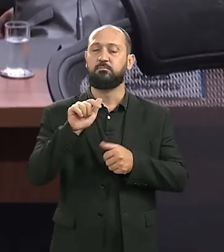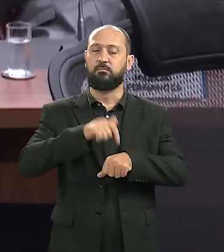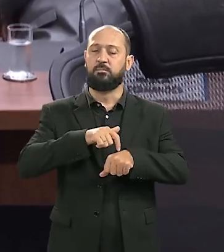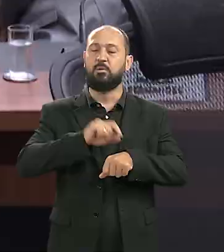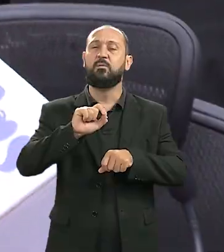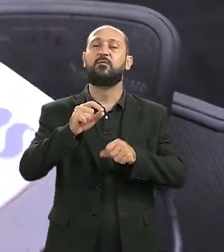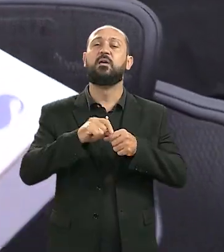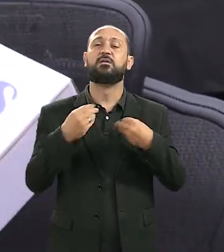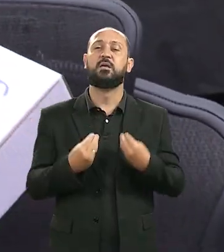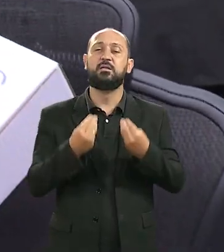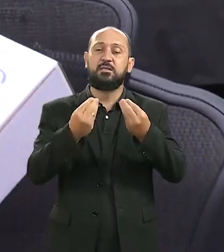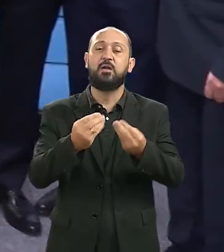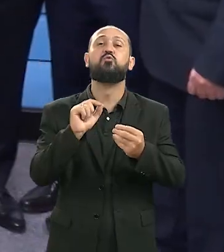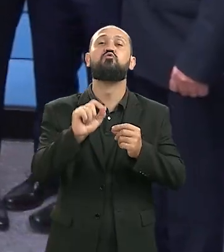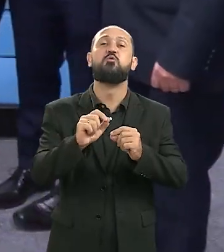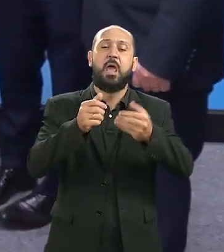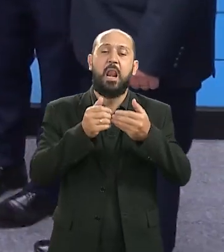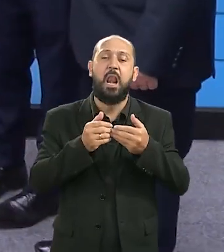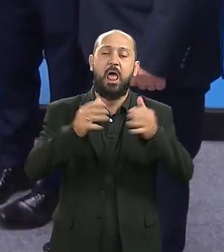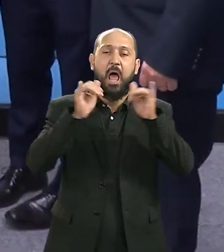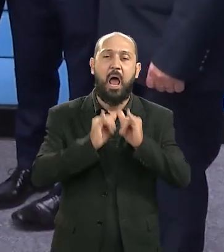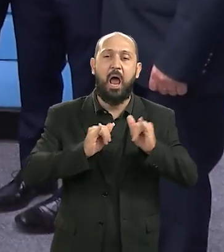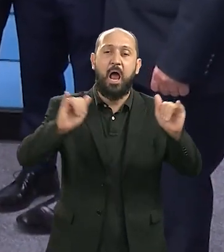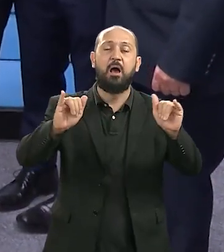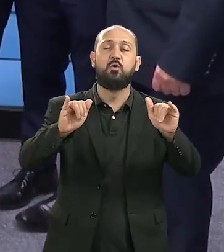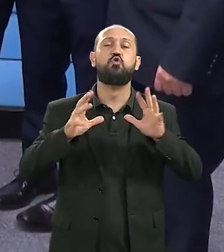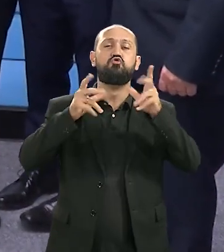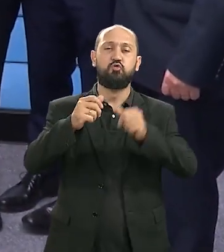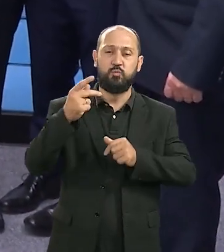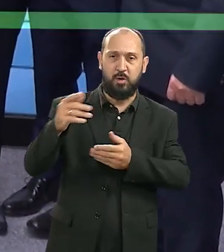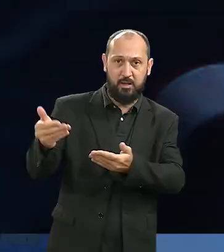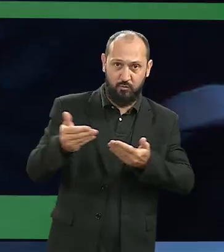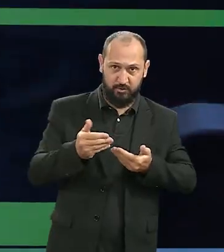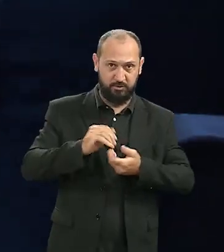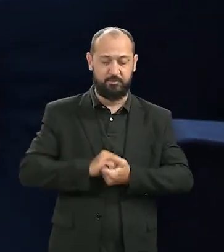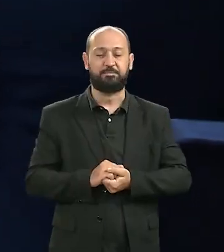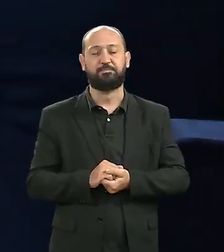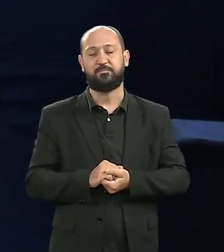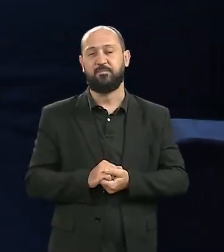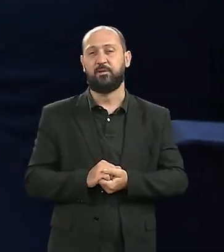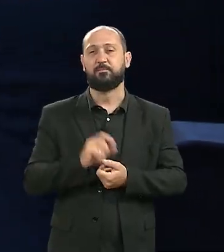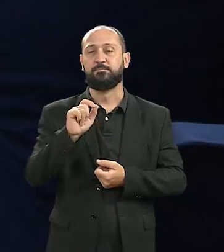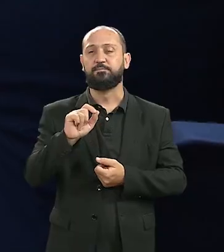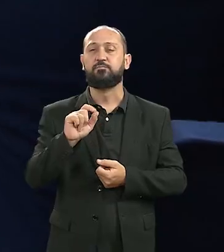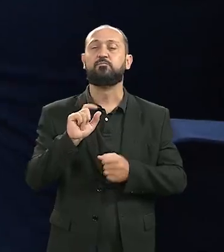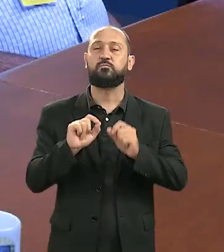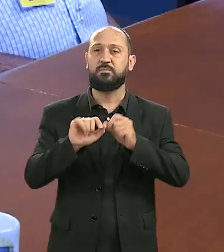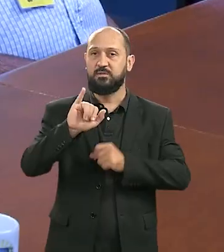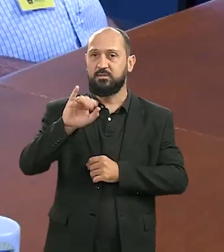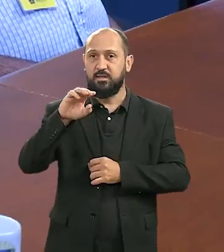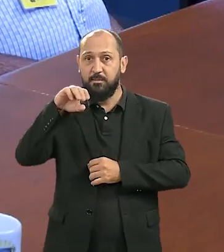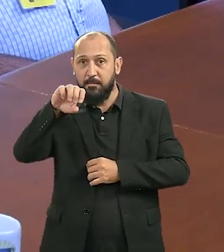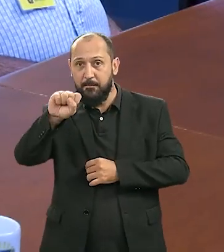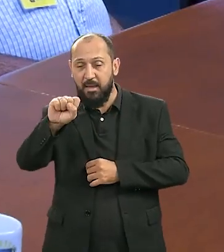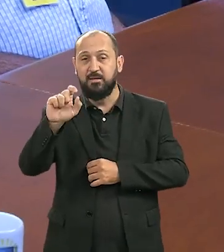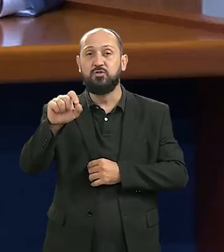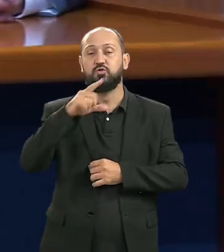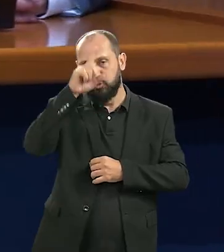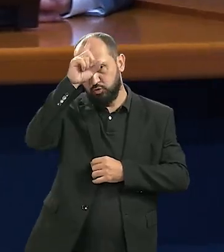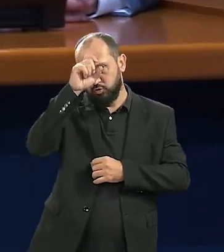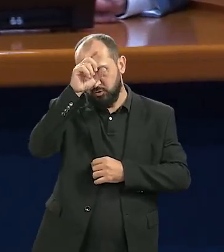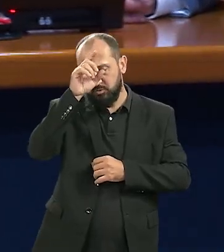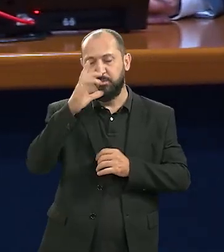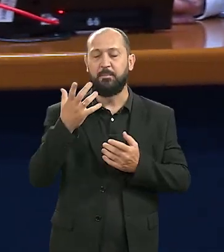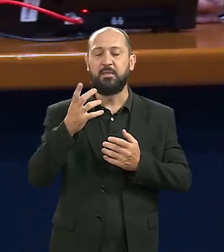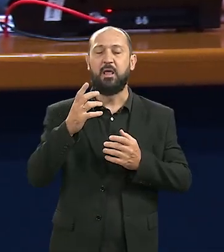ocasião, elas fizeram a entrega do convite do lançamento da campanha Todos por Elas. O recolhimento do ICMS de hospitais